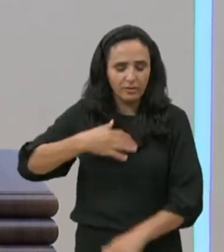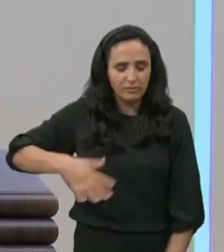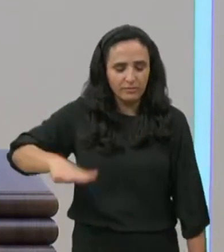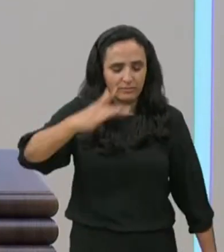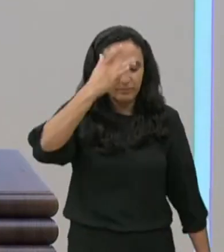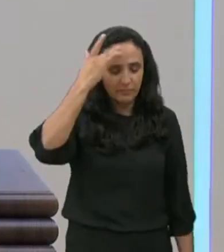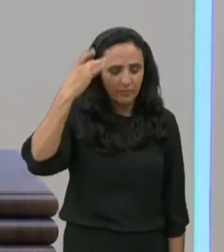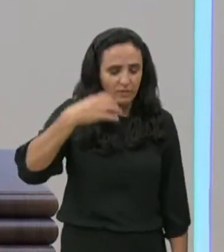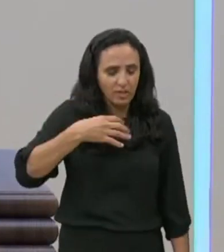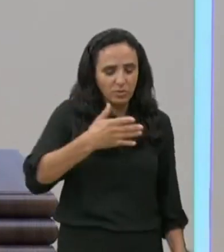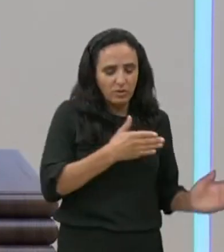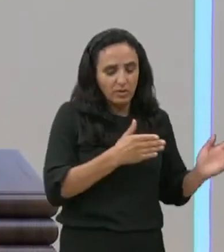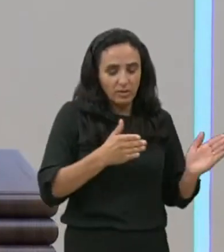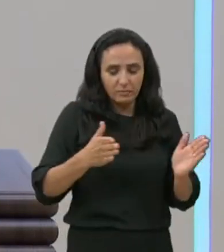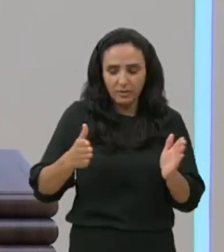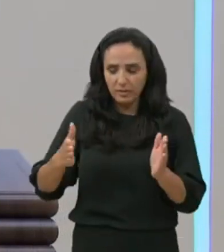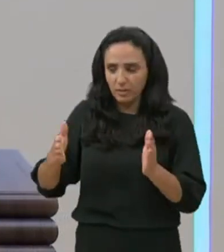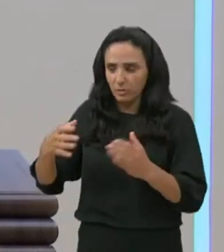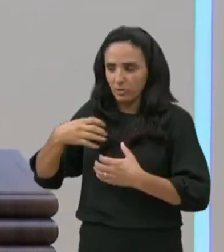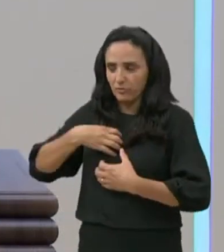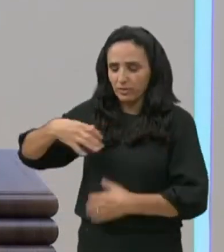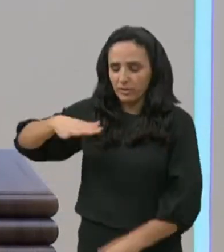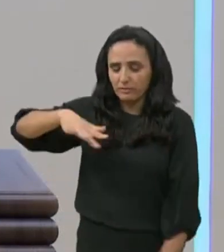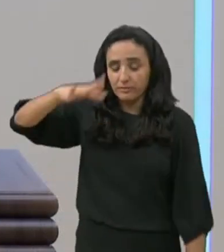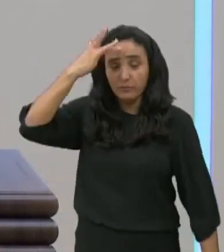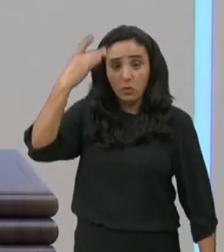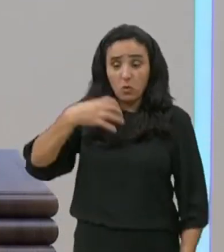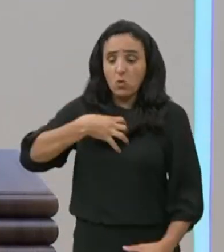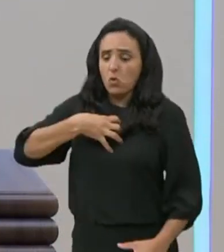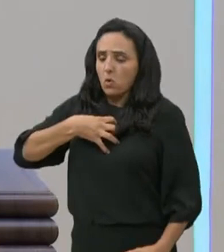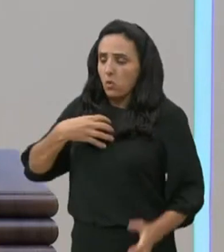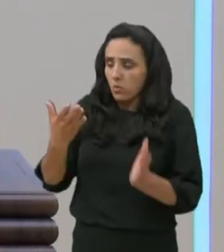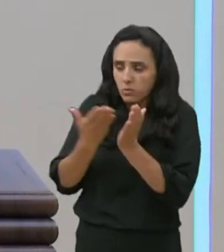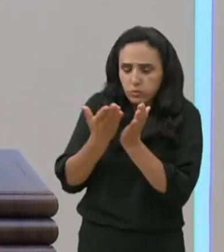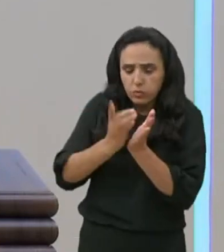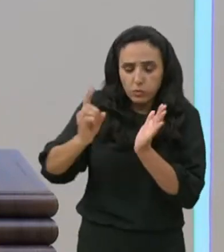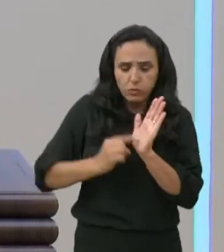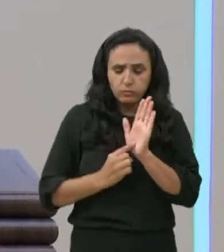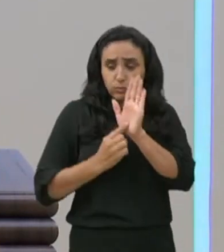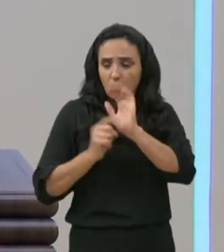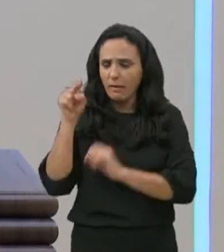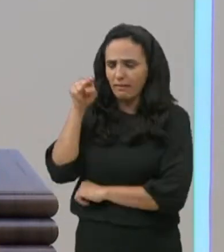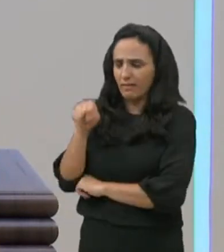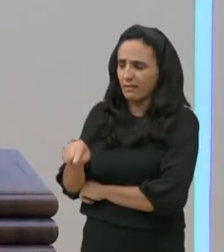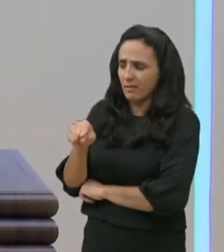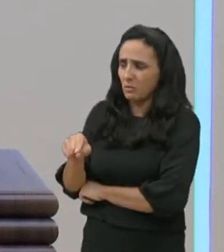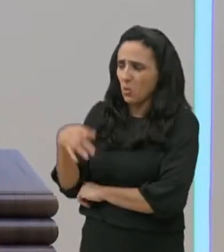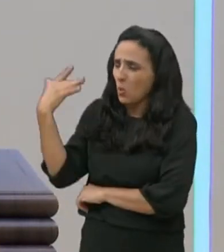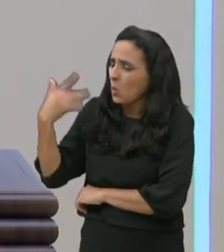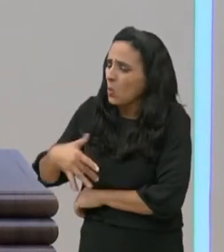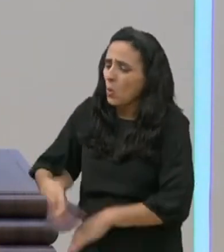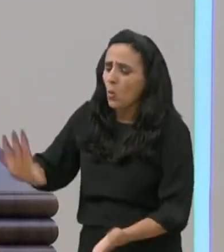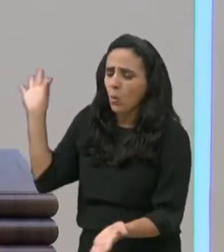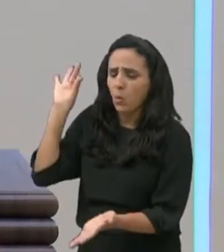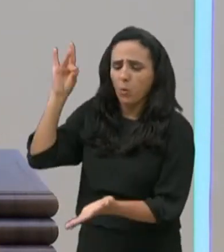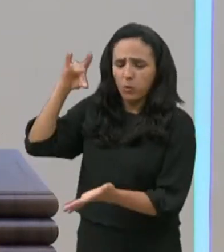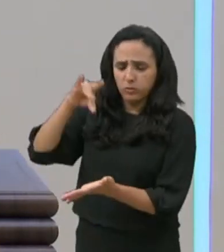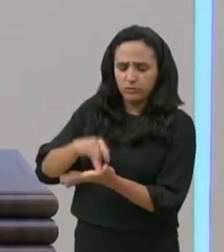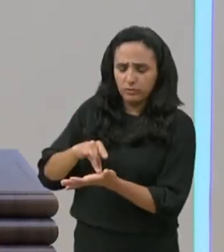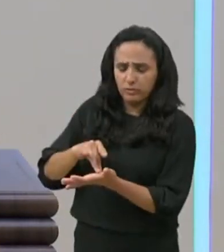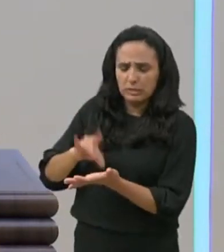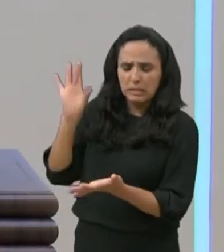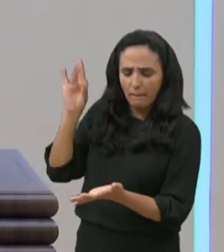gente, e está implícito, nas escrituras sagradas, é que, aquele homem, ele era sincero, do coração,